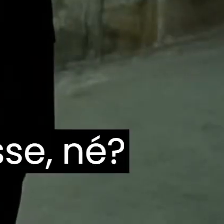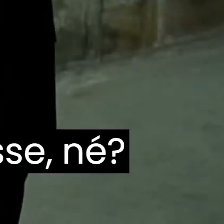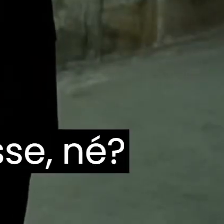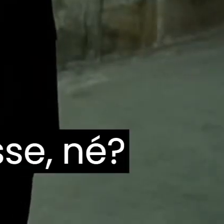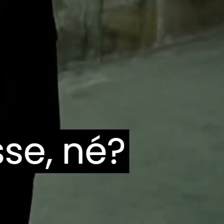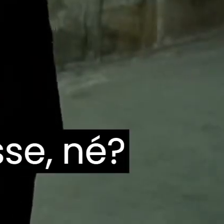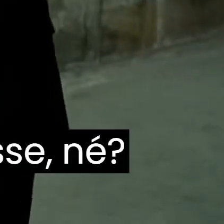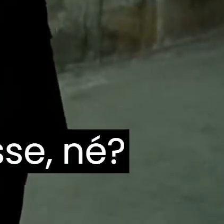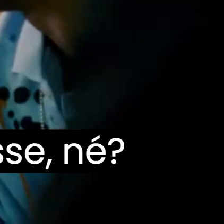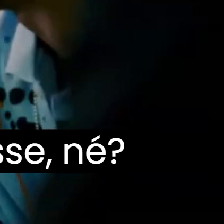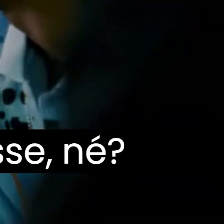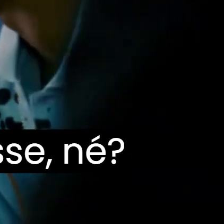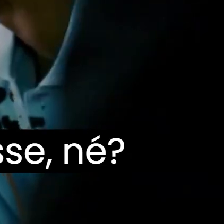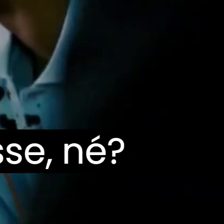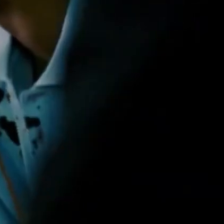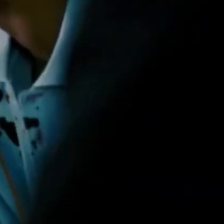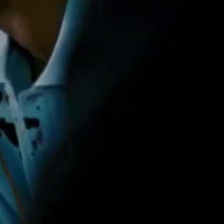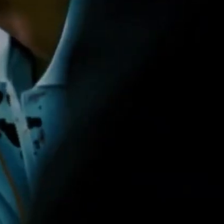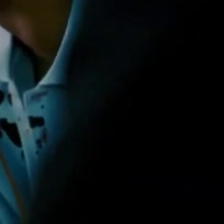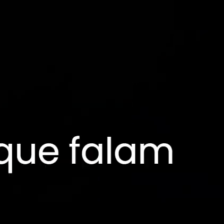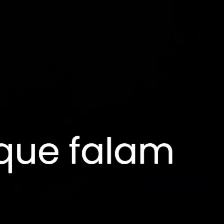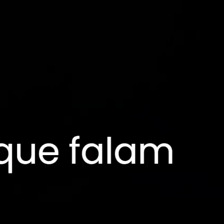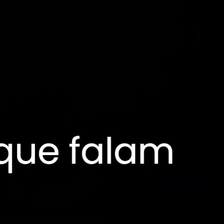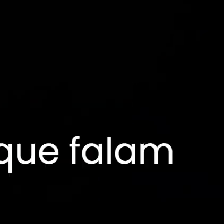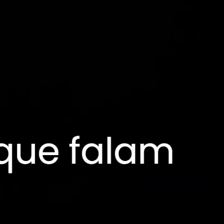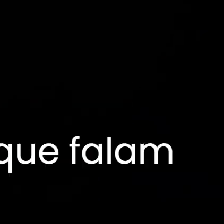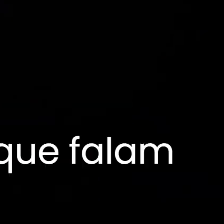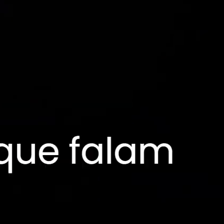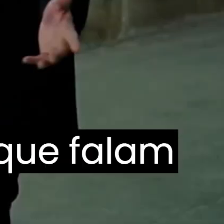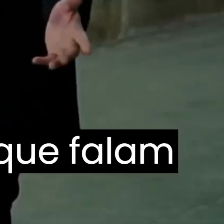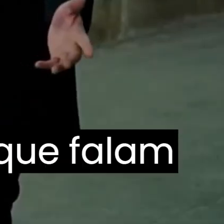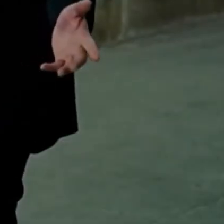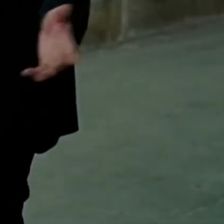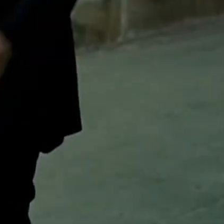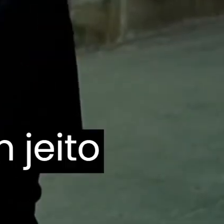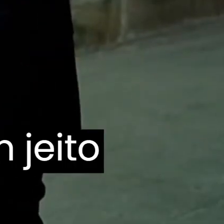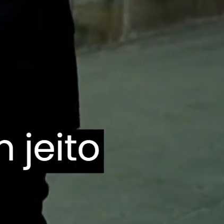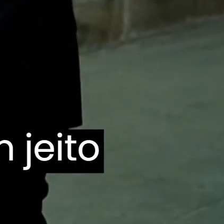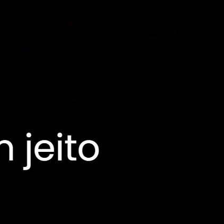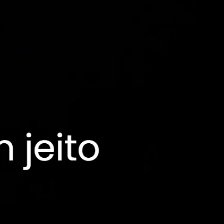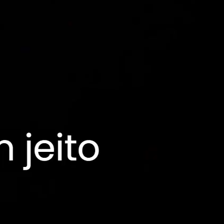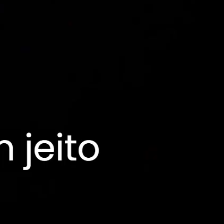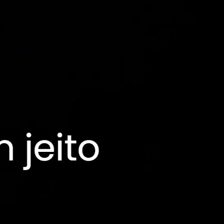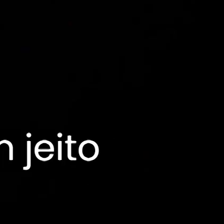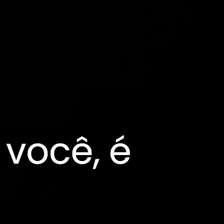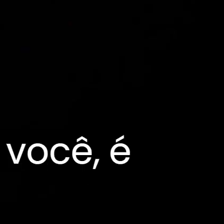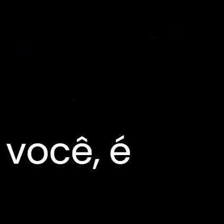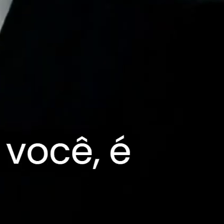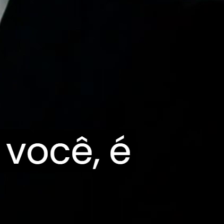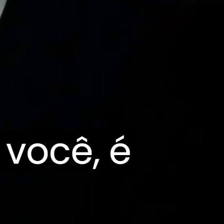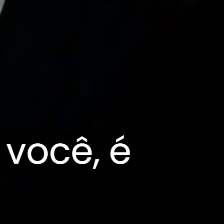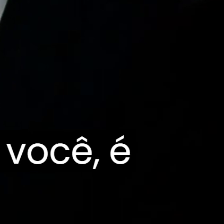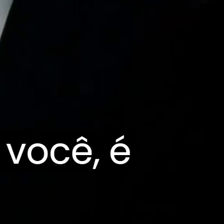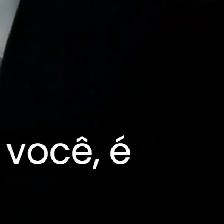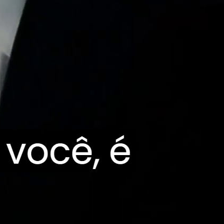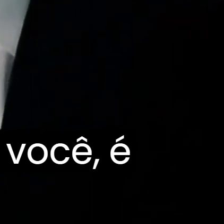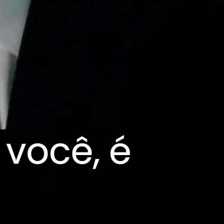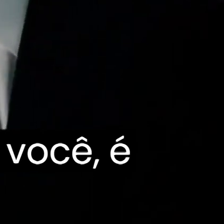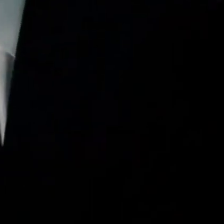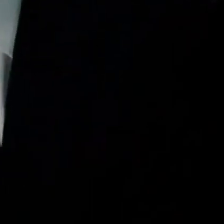Lena Horne. Joe Williams. Quem é esse? Nat King Cole. São todas músicas que falam de amor. Talvez ame de um jeito diferente do nosso.